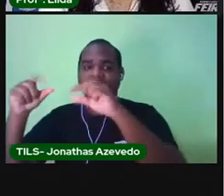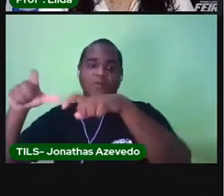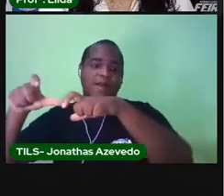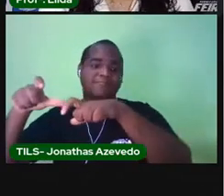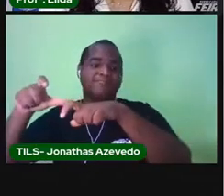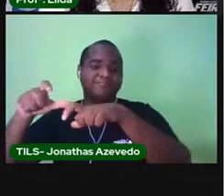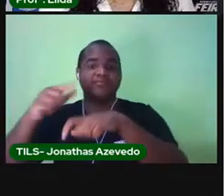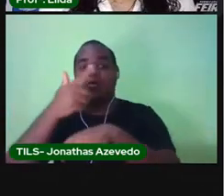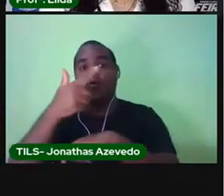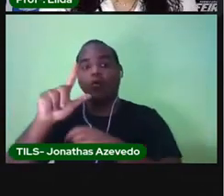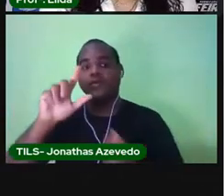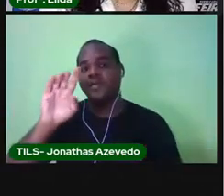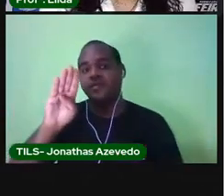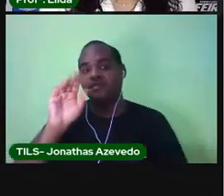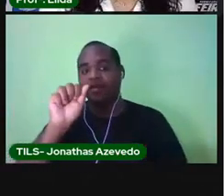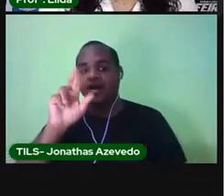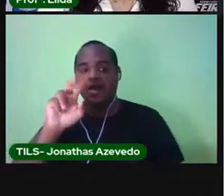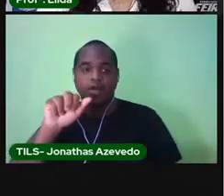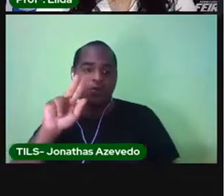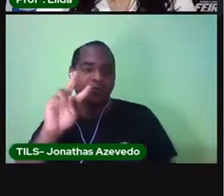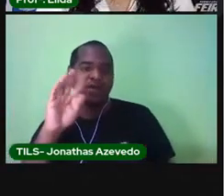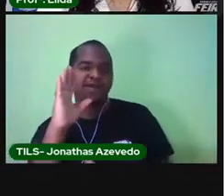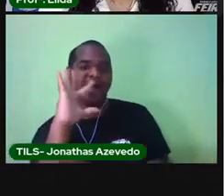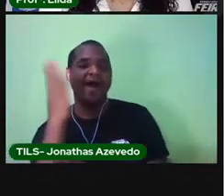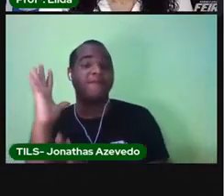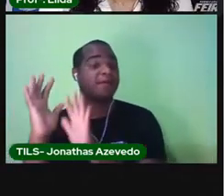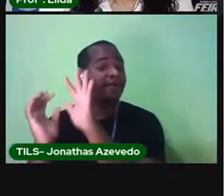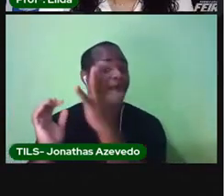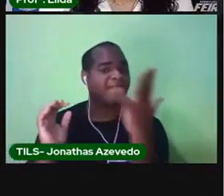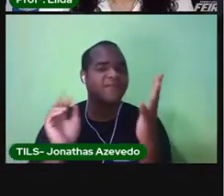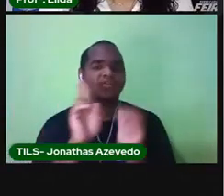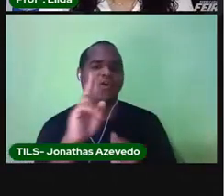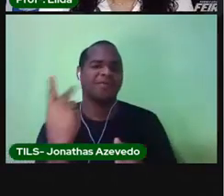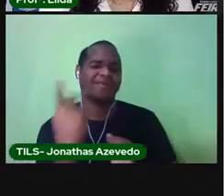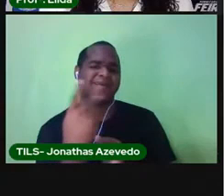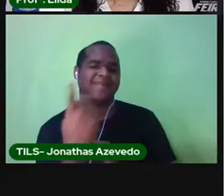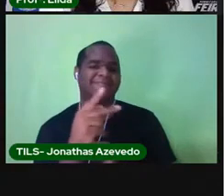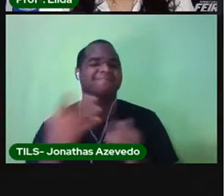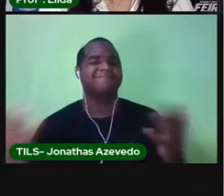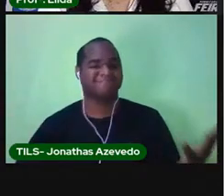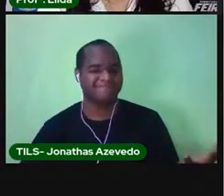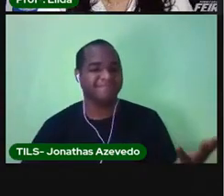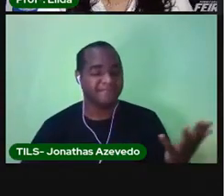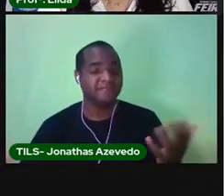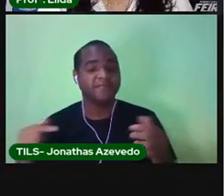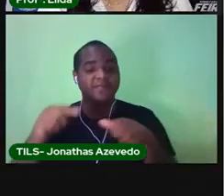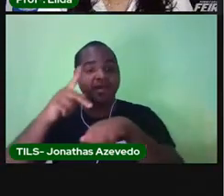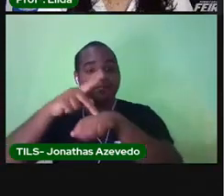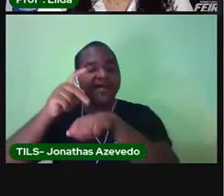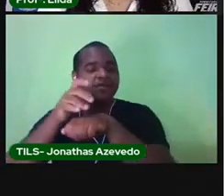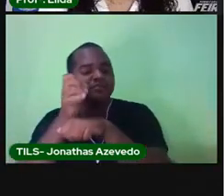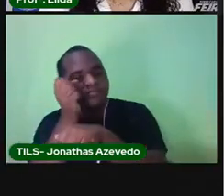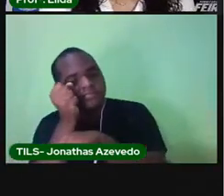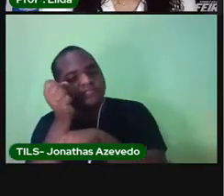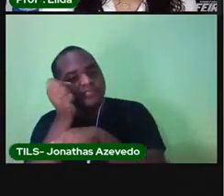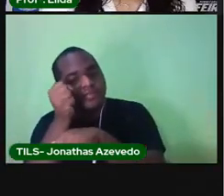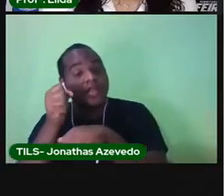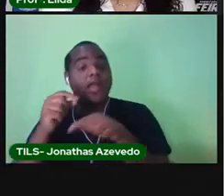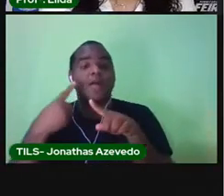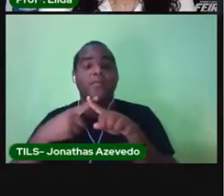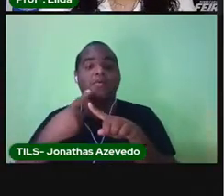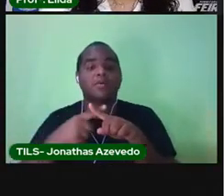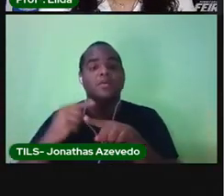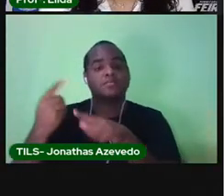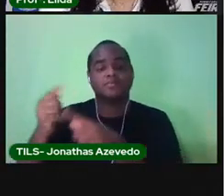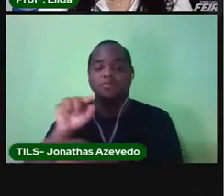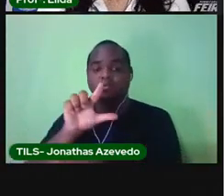bairro Baraúnas, que foi porque havia muitas árvores de Baraúna lá? Da Pedra do Descanso, porque era o local